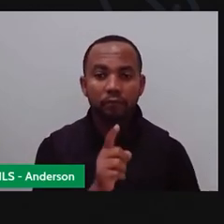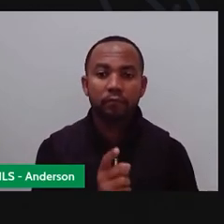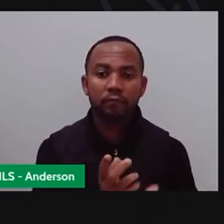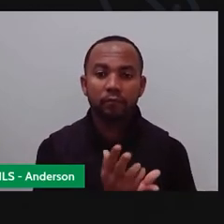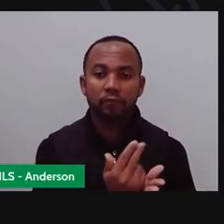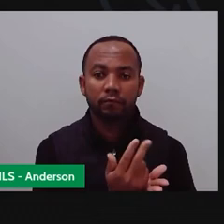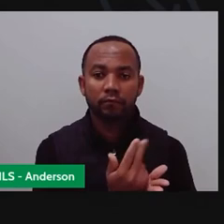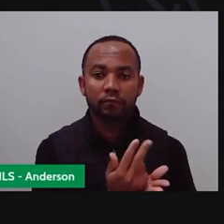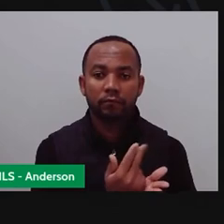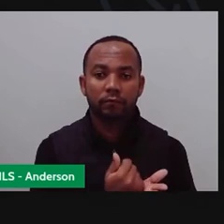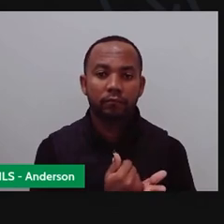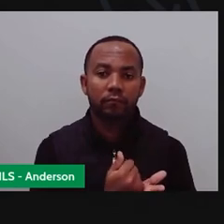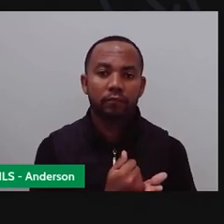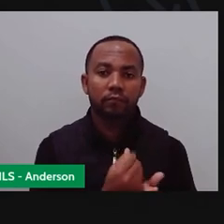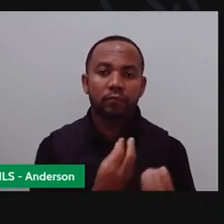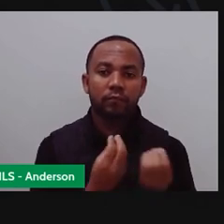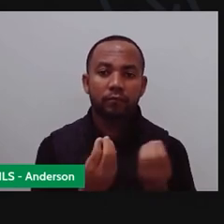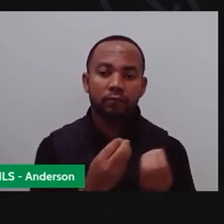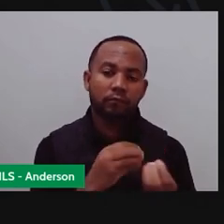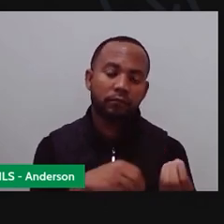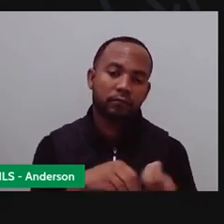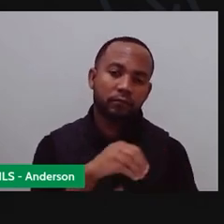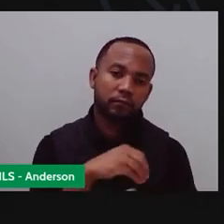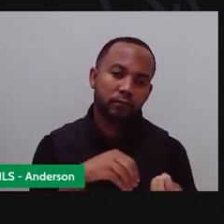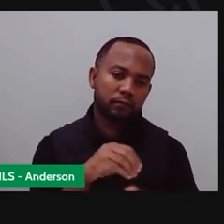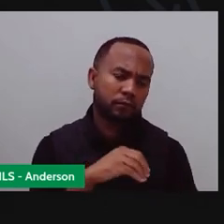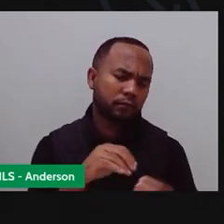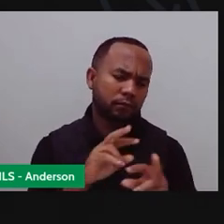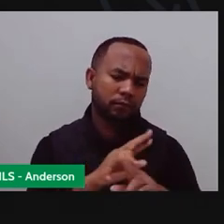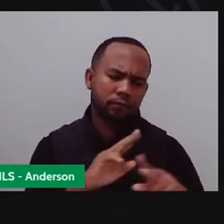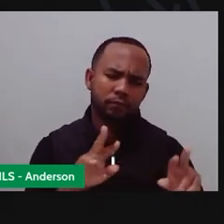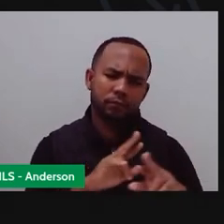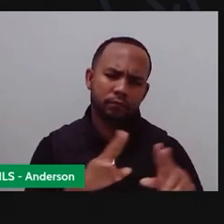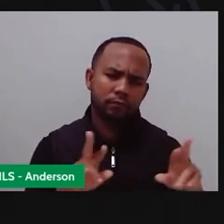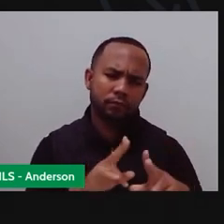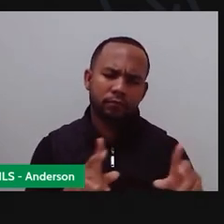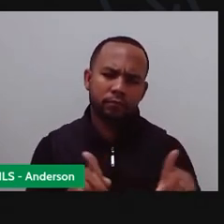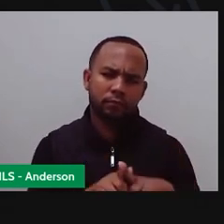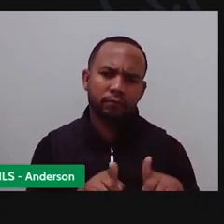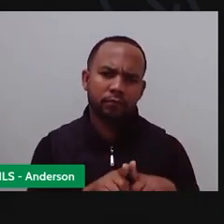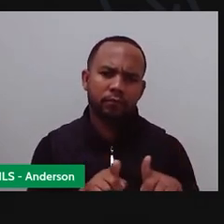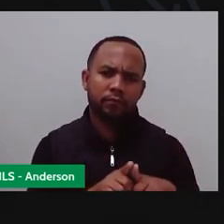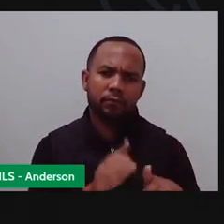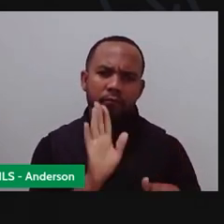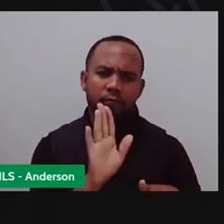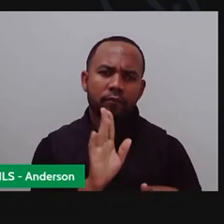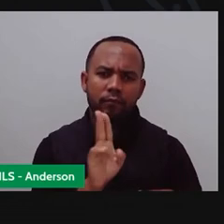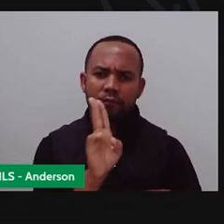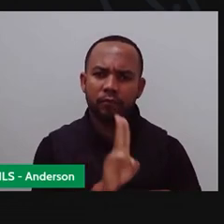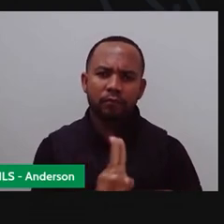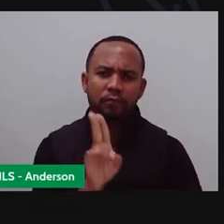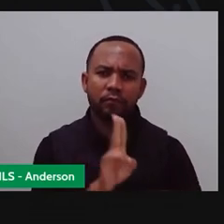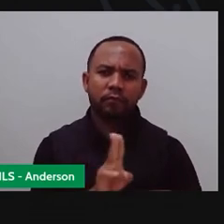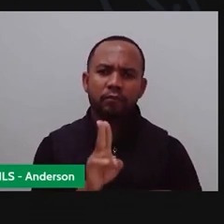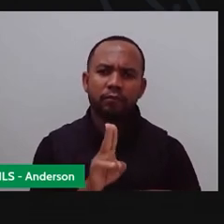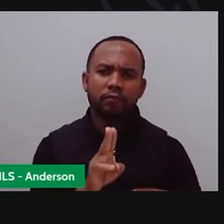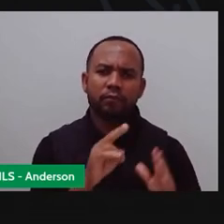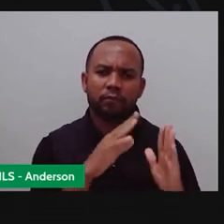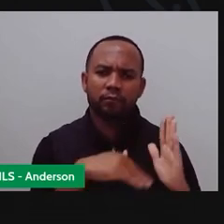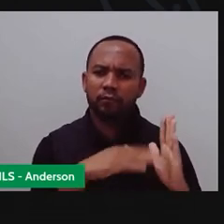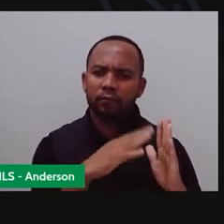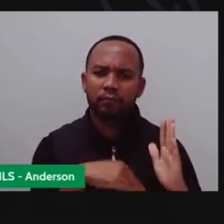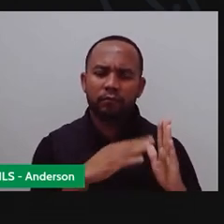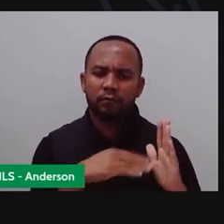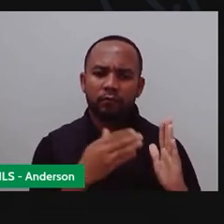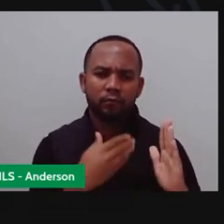Nessa mistura de cores, ficaram várias combinações aqui. E a gente não usou a tinta toda. E aí, gente pode fazer assim,